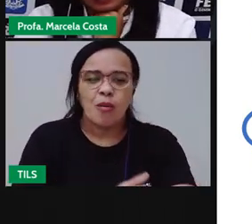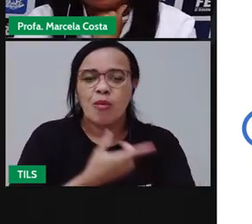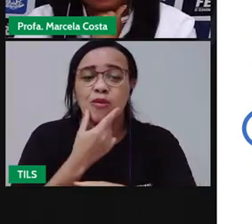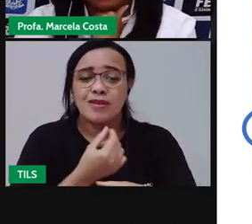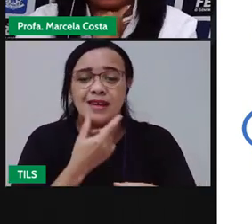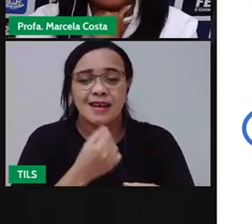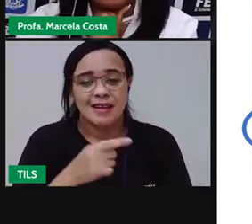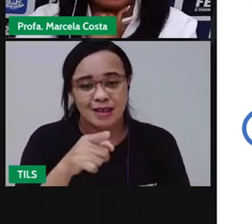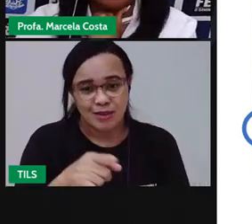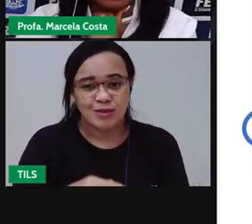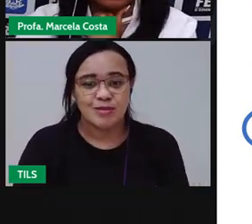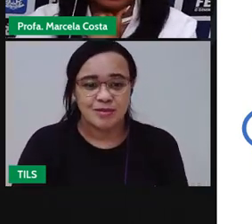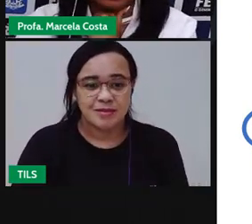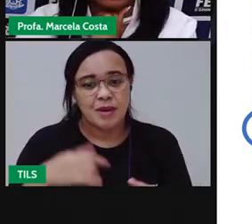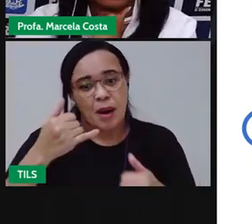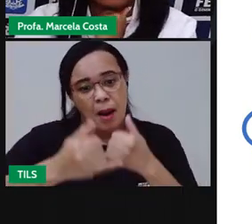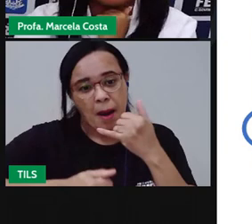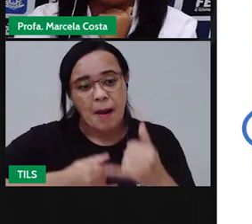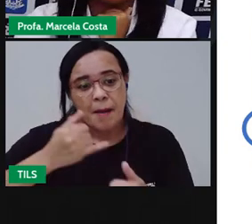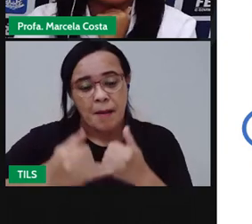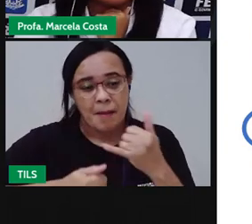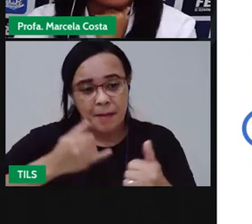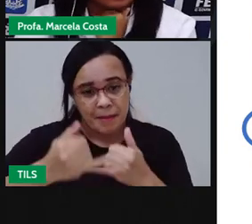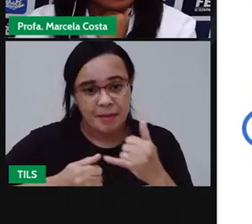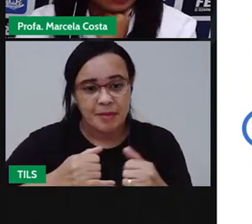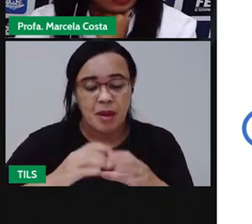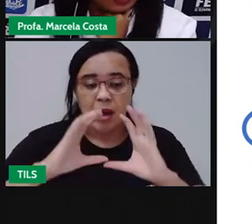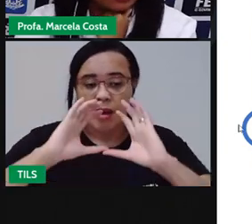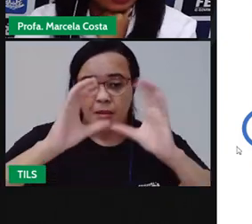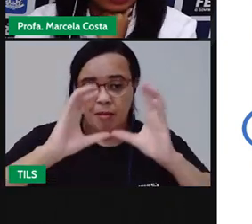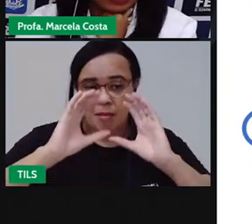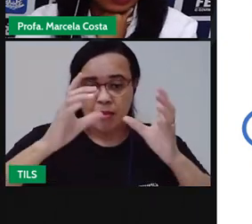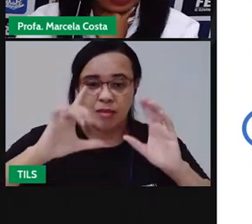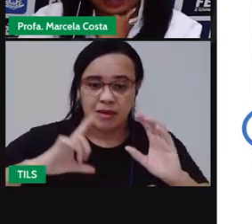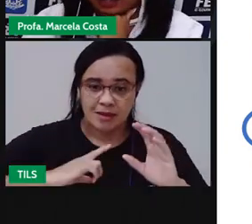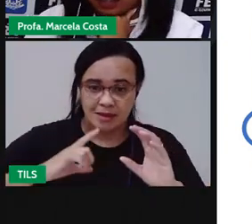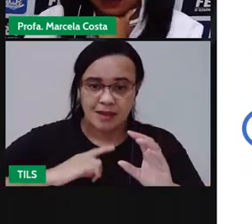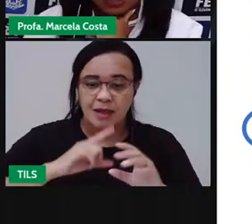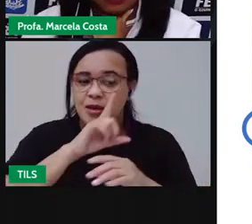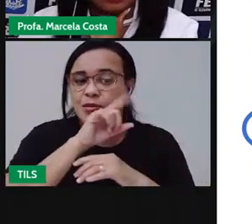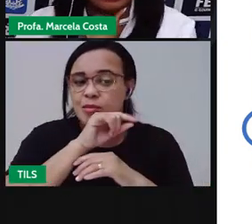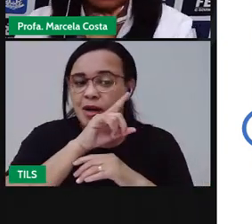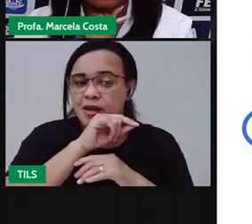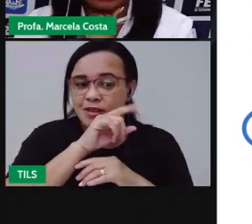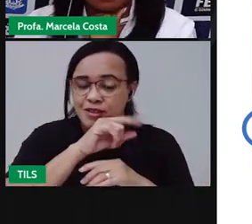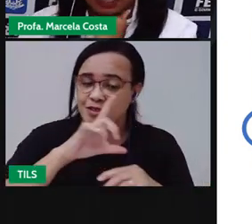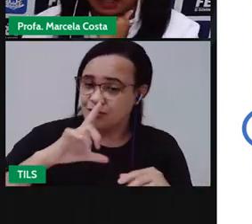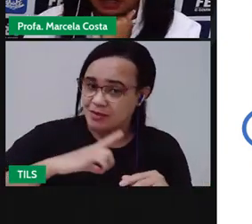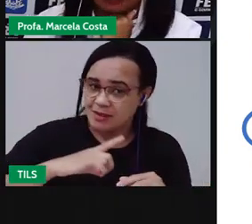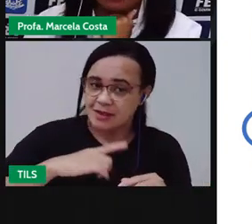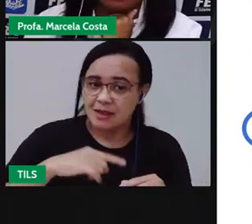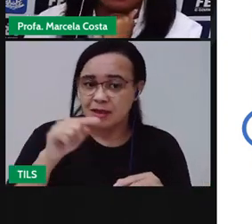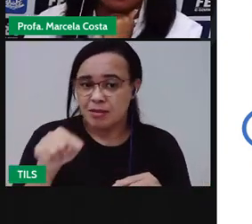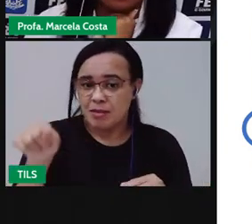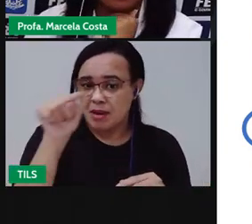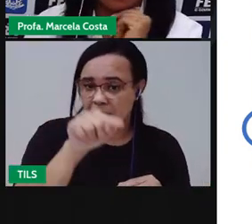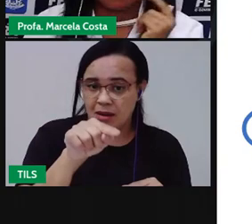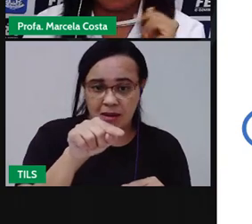tenho a bola e tenho o patinho. Mas esses brinquedos aqui, eles não estão nessa outra imagem.